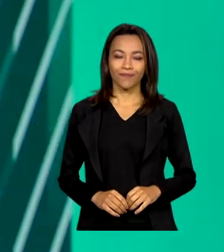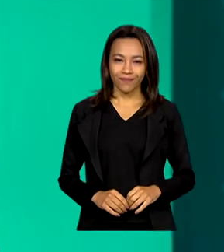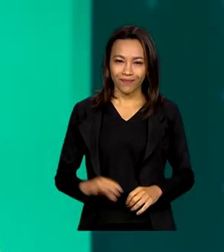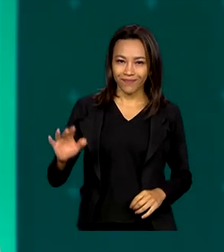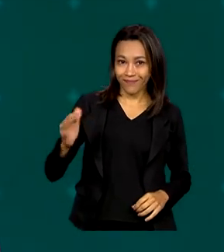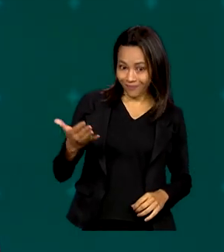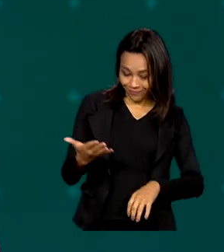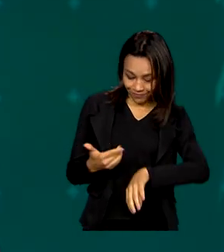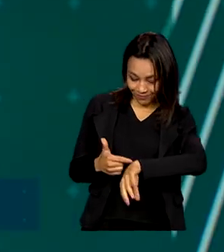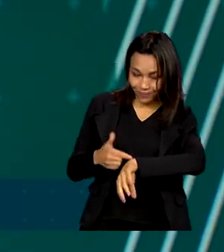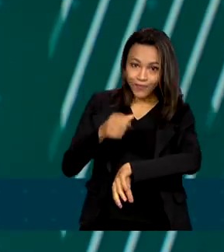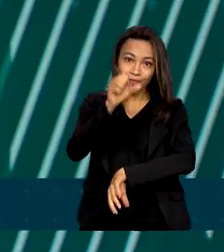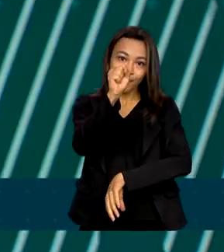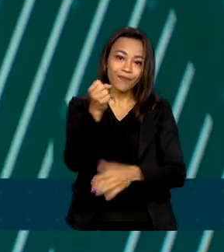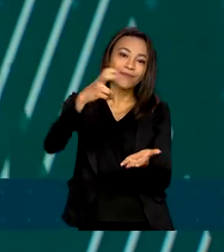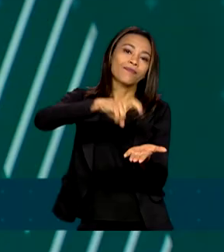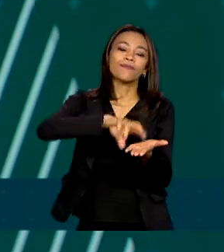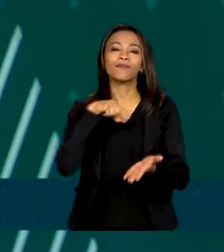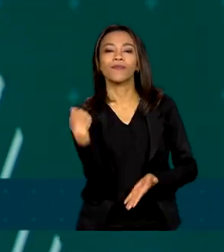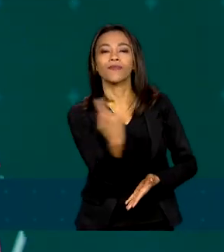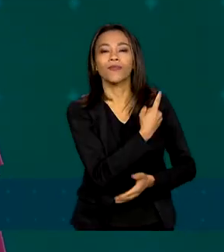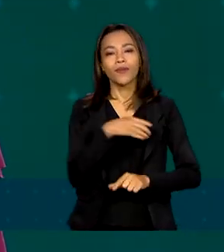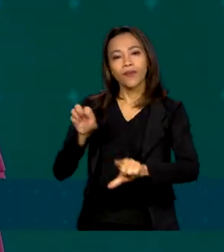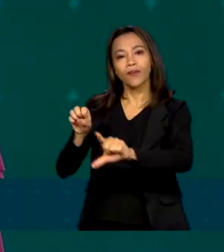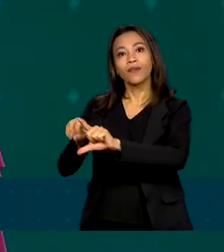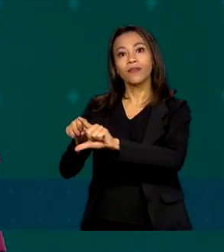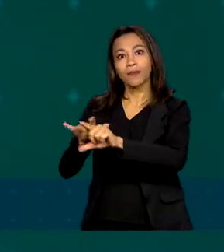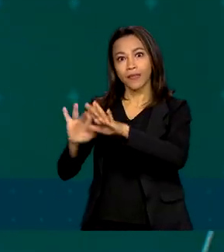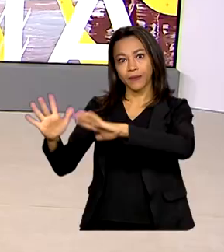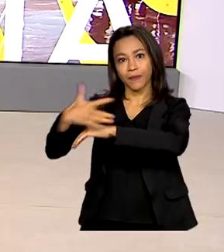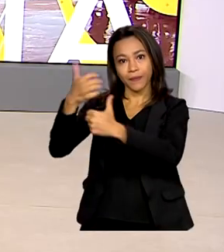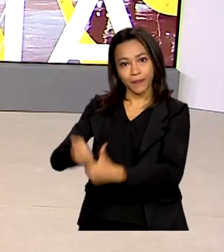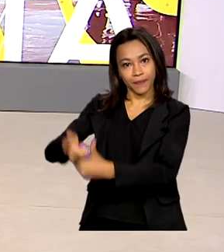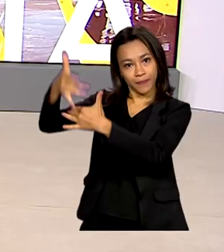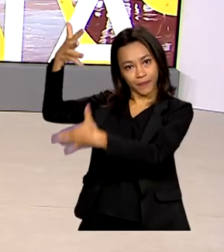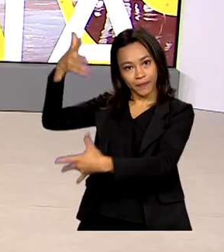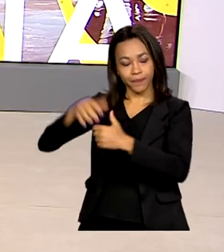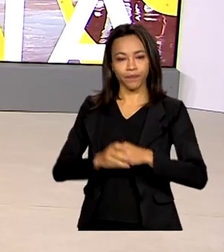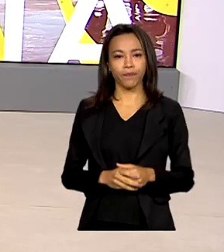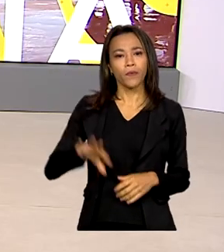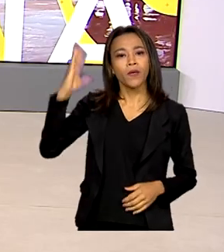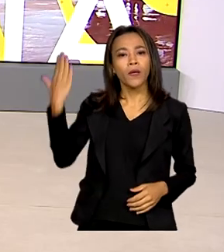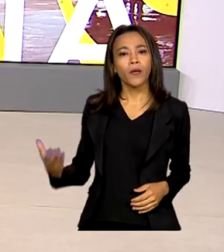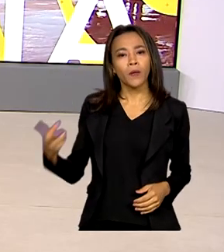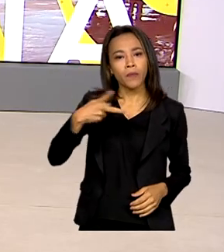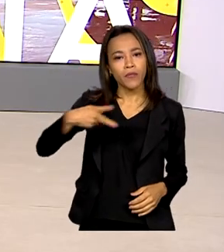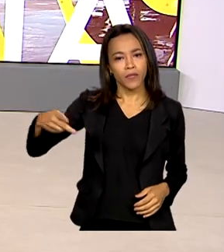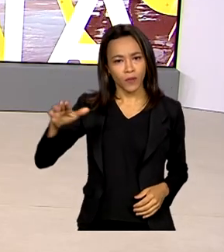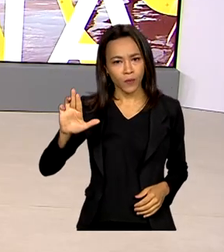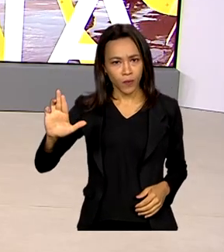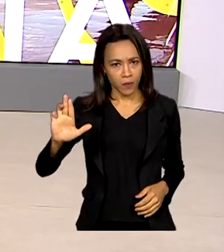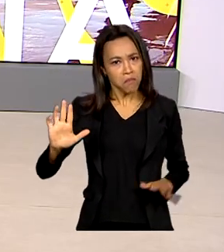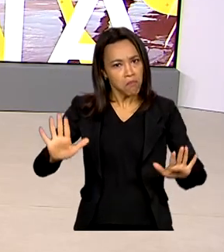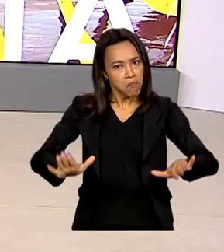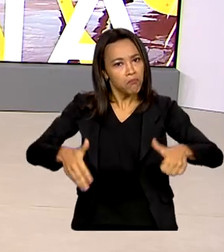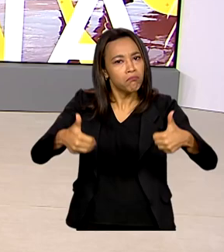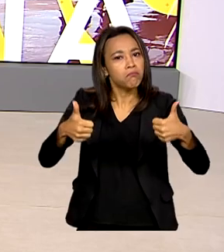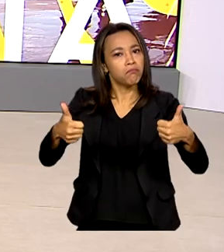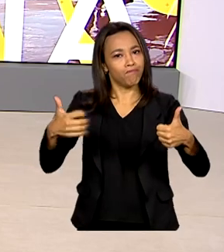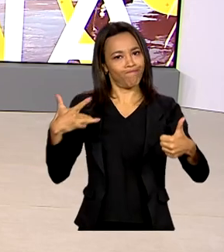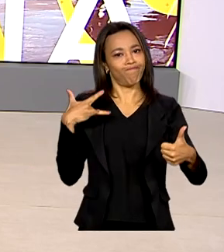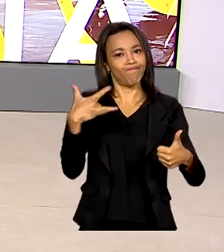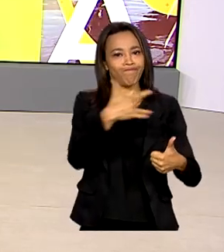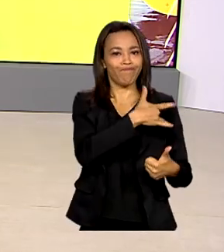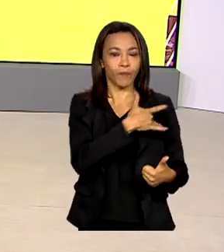Oito horas da manhã, estamos ao vivo também pelas redes sociais. O presidente Lula apresenta melhora no quadro de saúde e